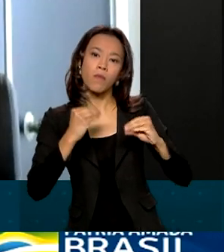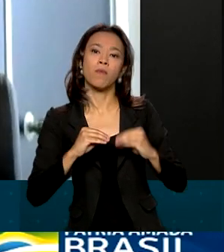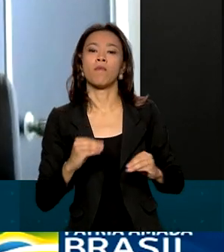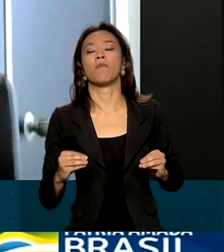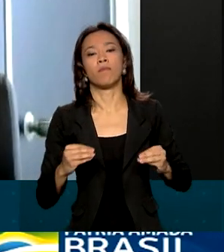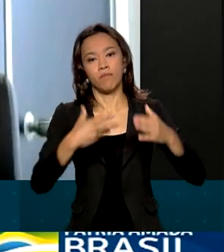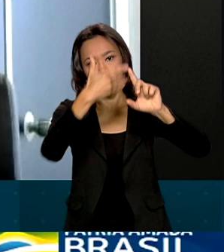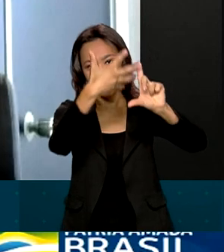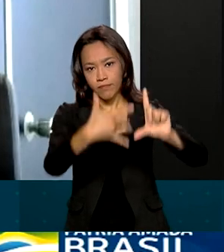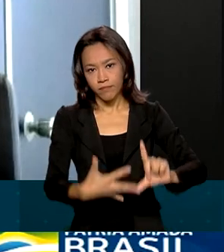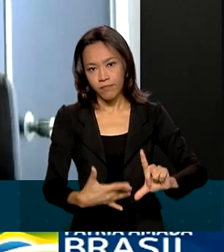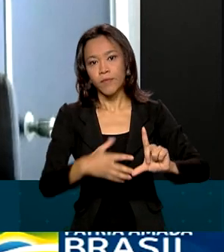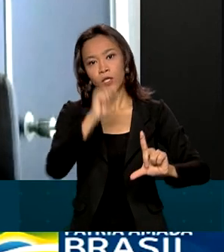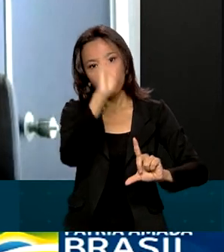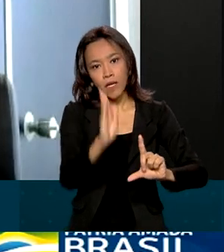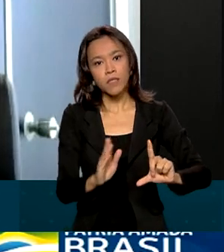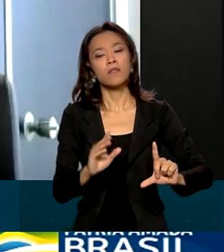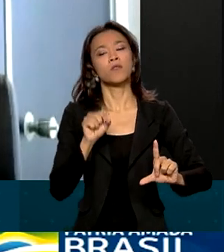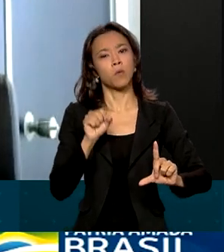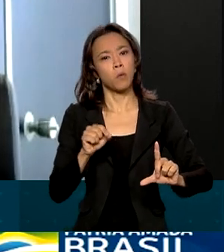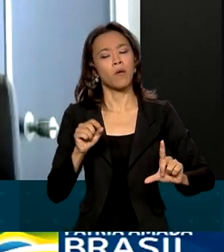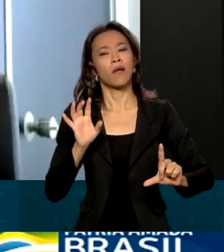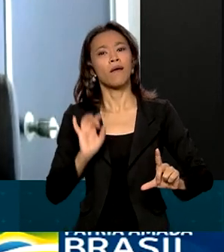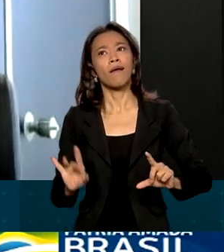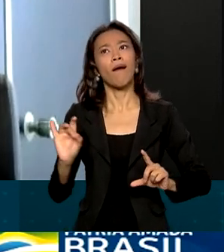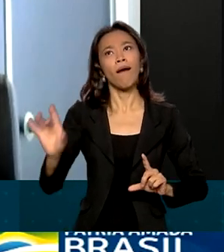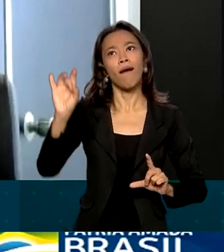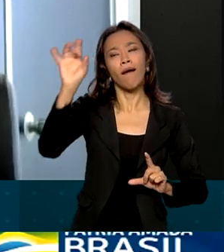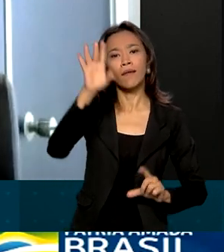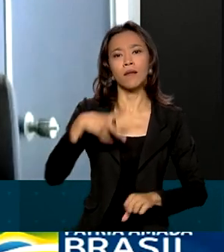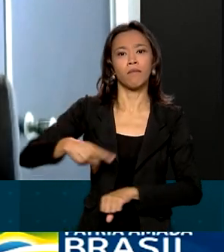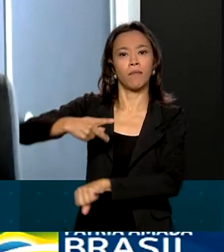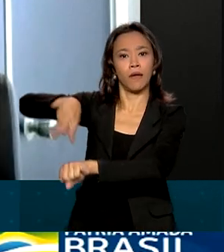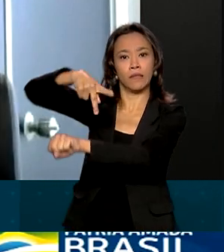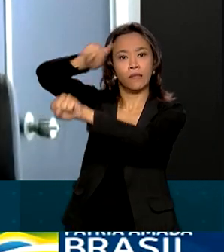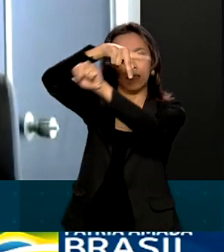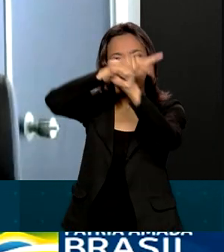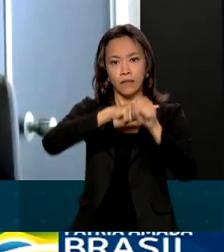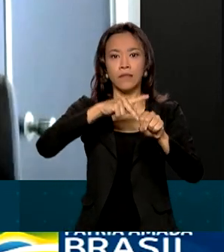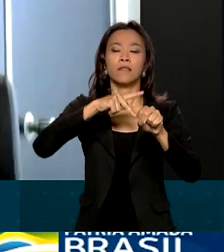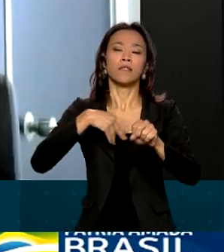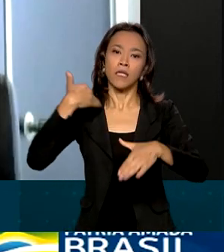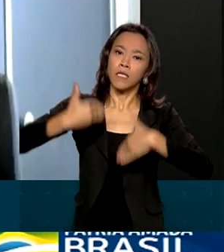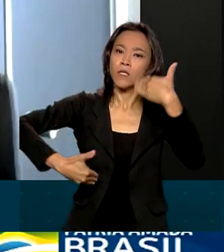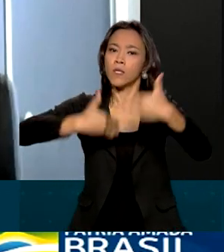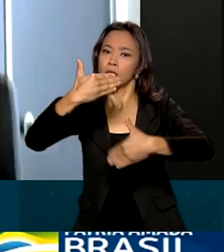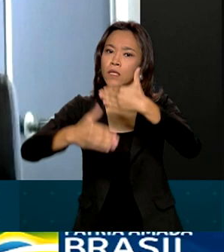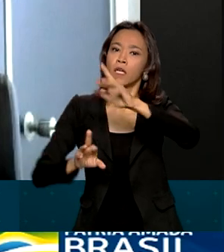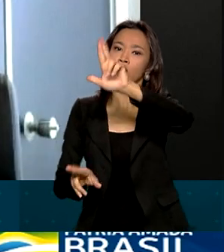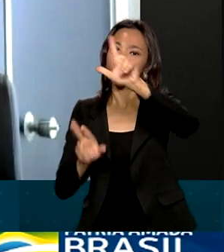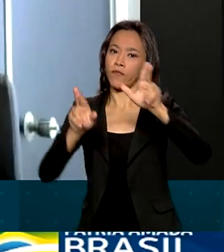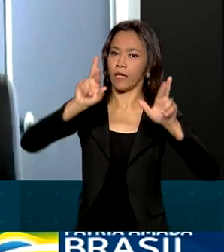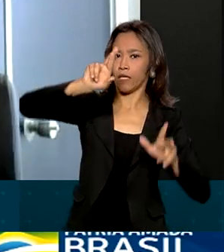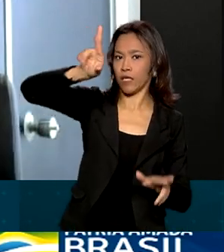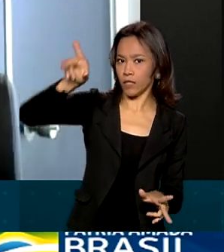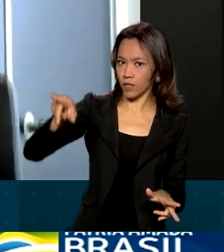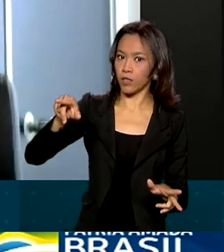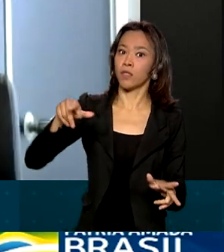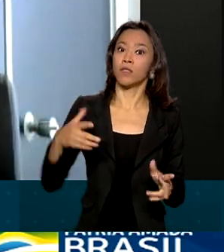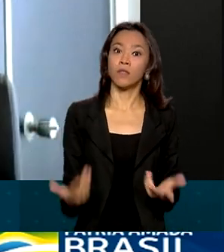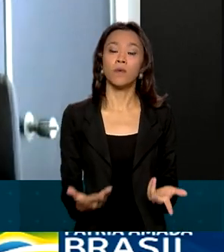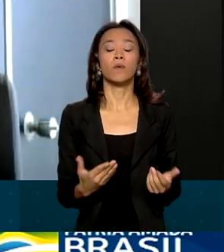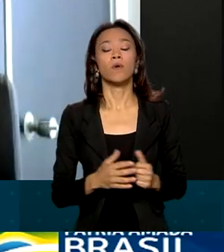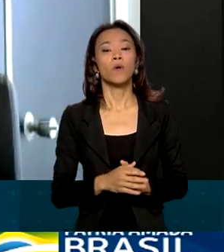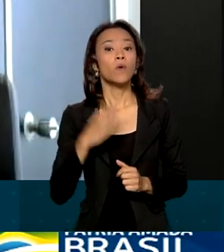tem. Cada país em desenvolvimento, cada país emergente é diferente. E o banco,